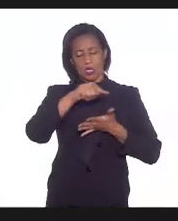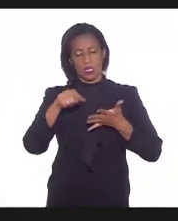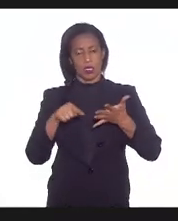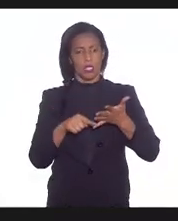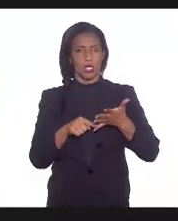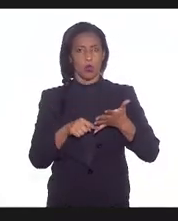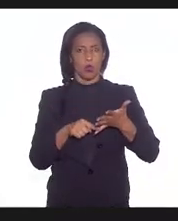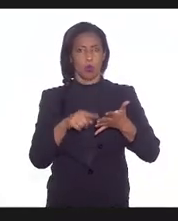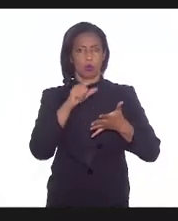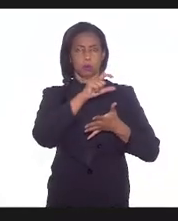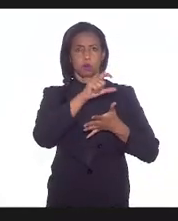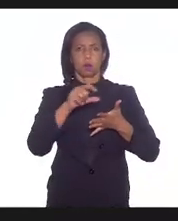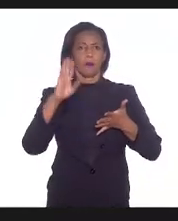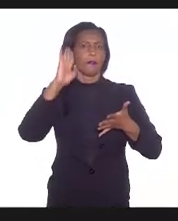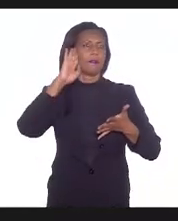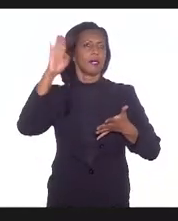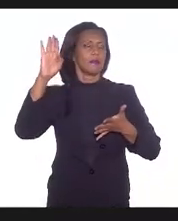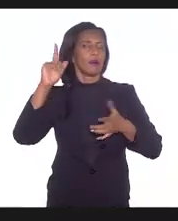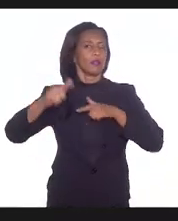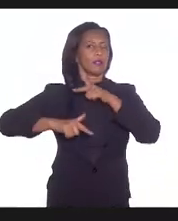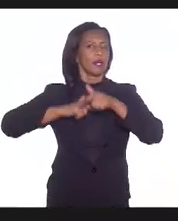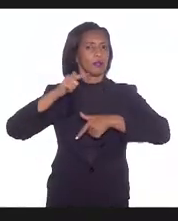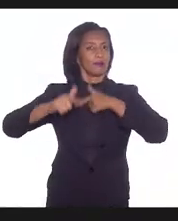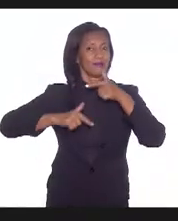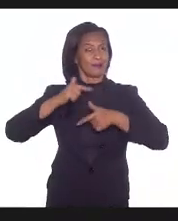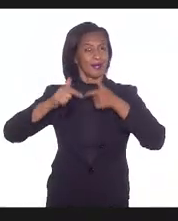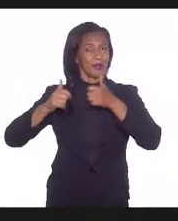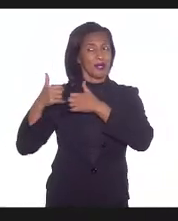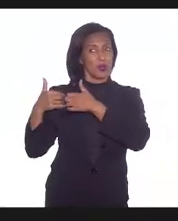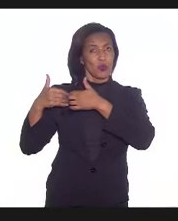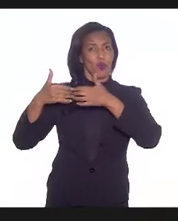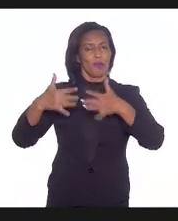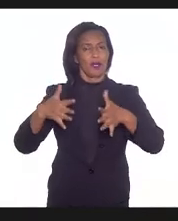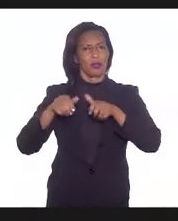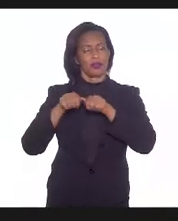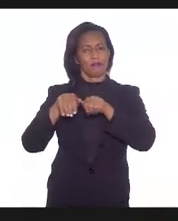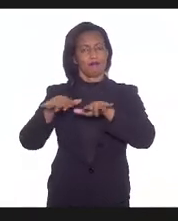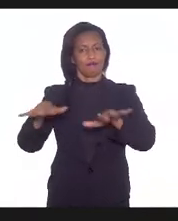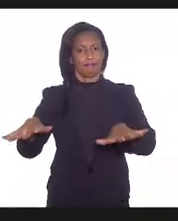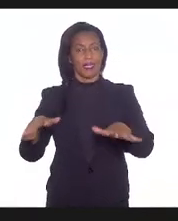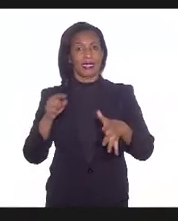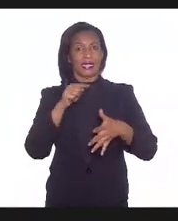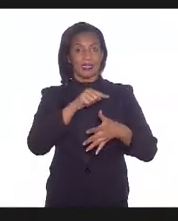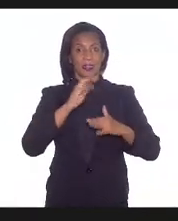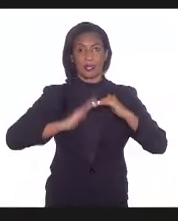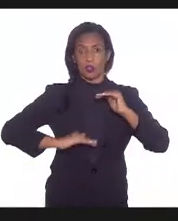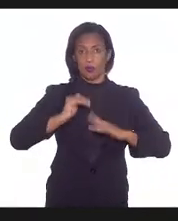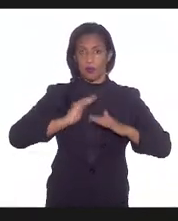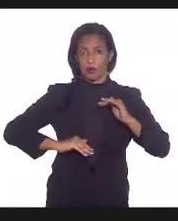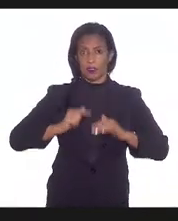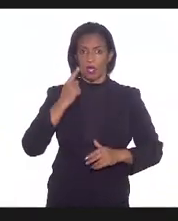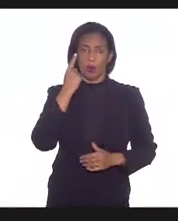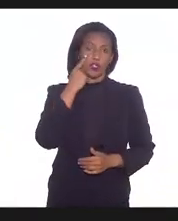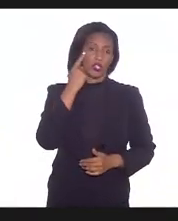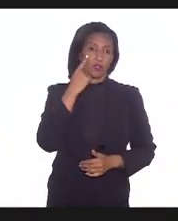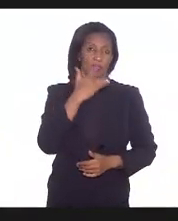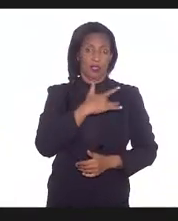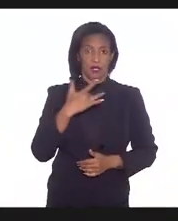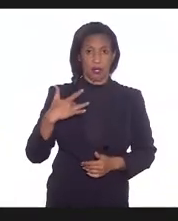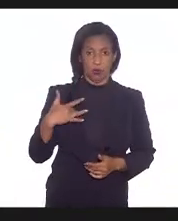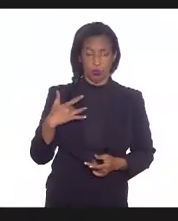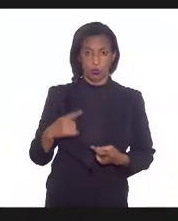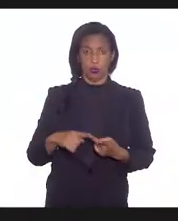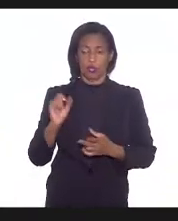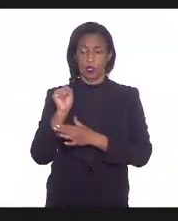essenciais que estariam trabalhando mesmo no momento da pandemia e dentro dessas categorias essenciais a gente vai ter a saúde